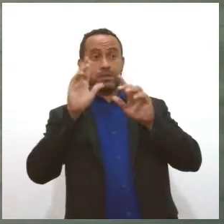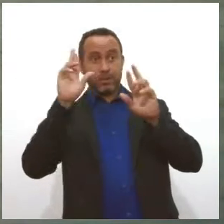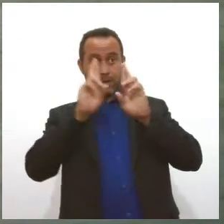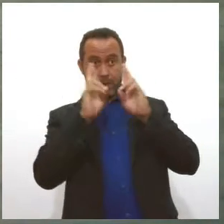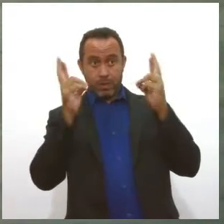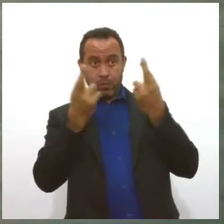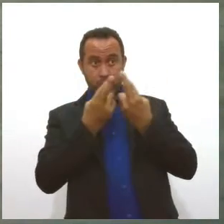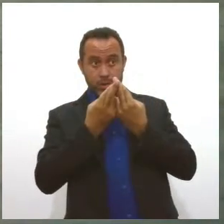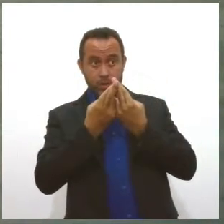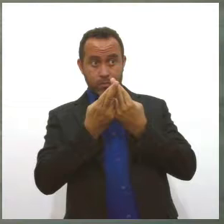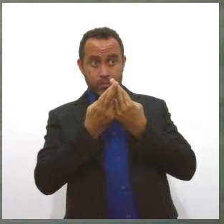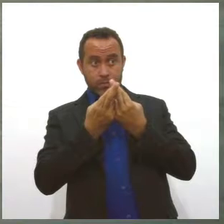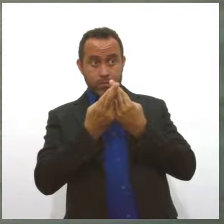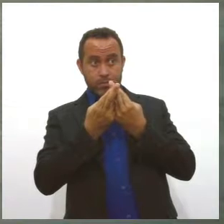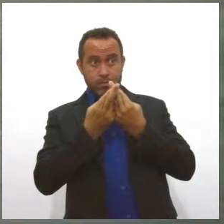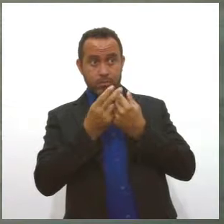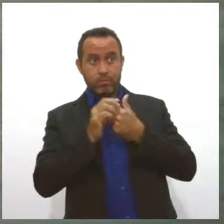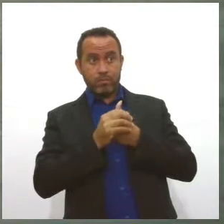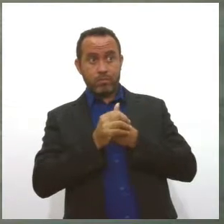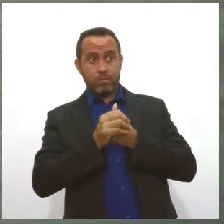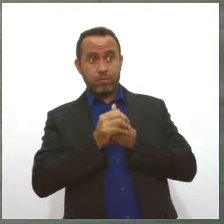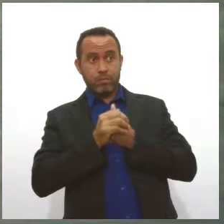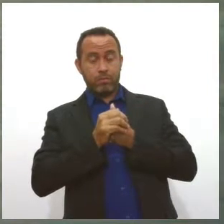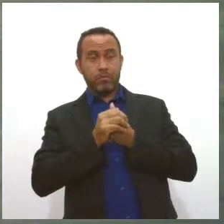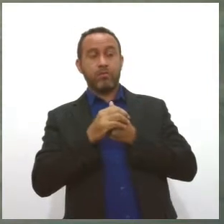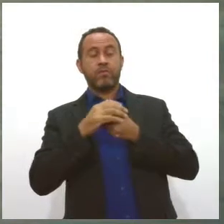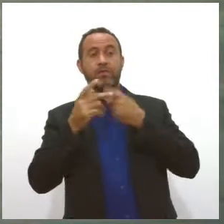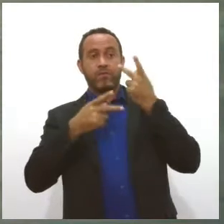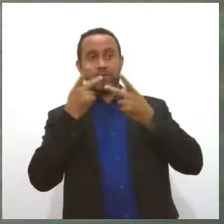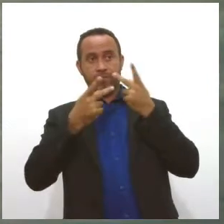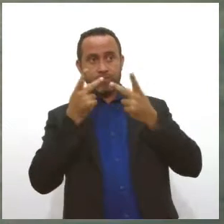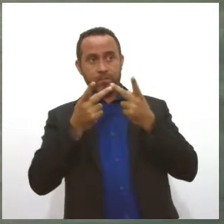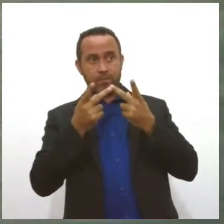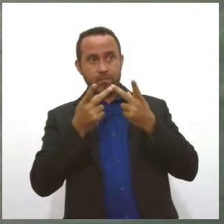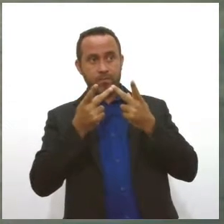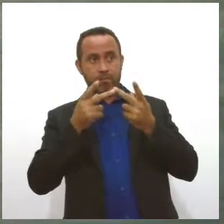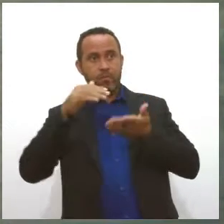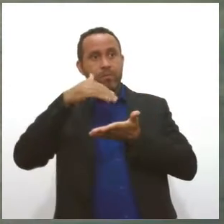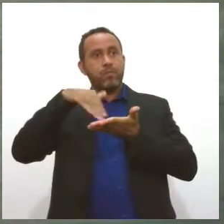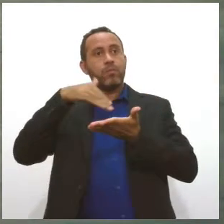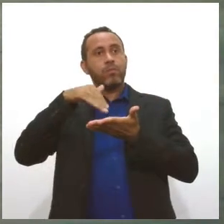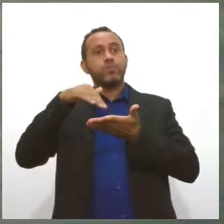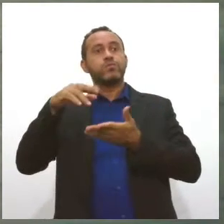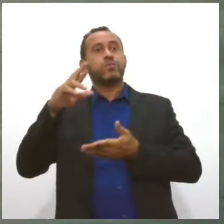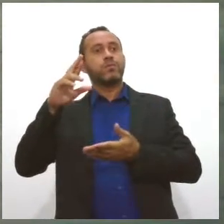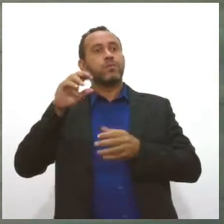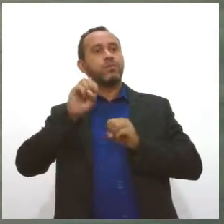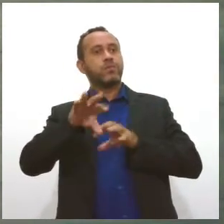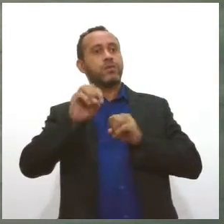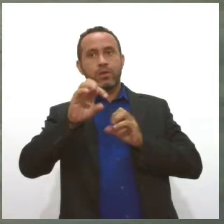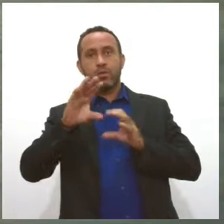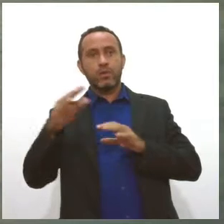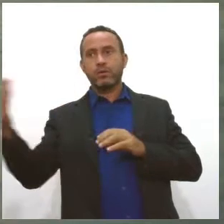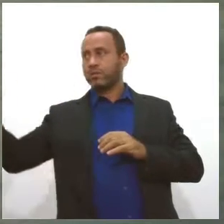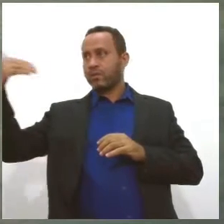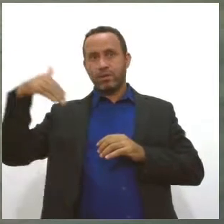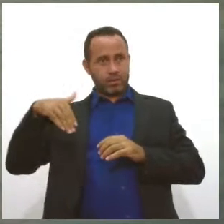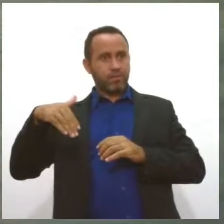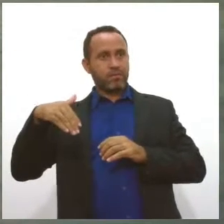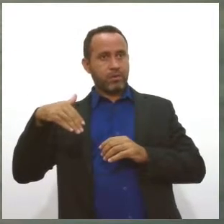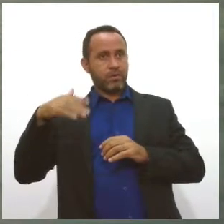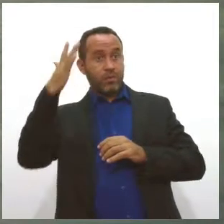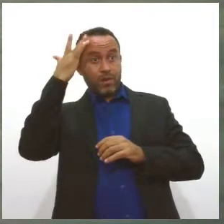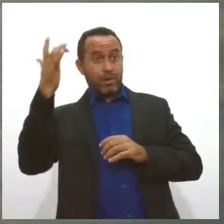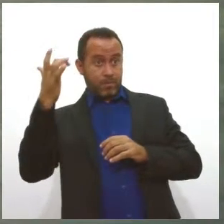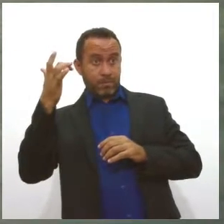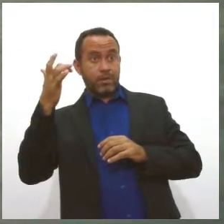trazer para o plenário o secretário de Educação, o Josué Passos Sobrinhos, ele